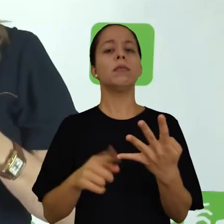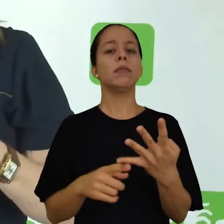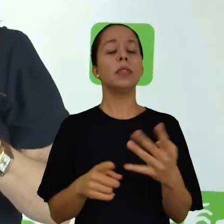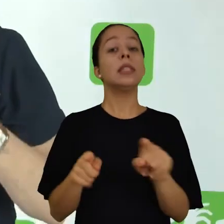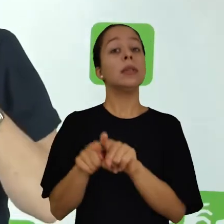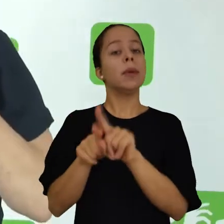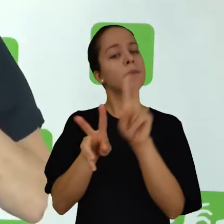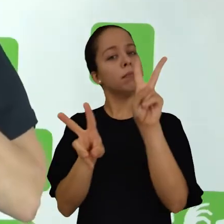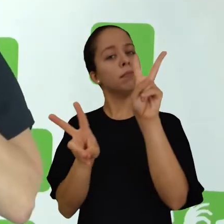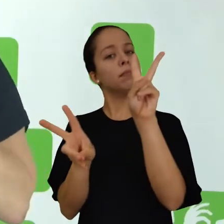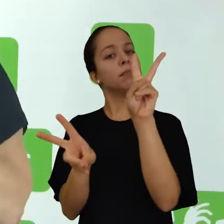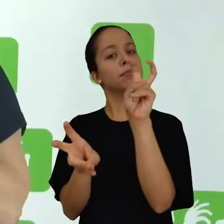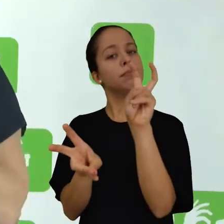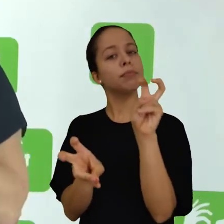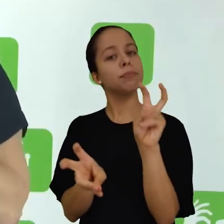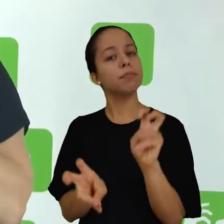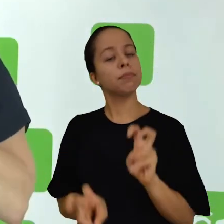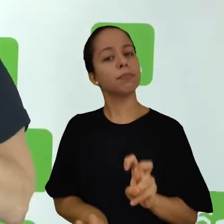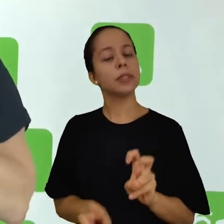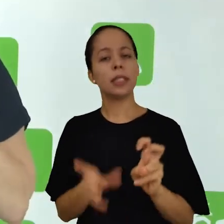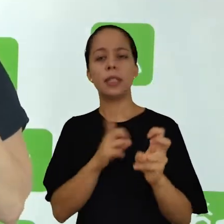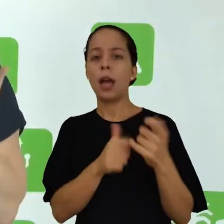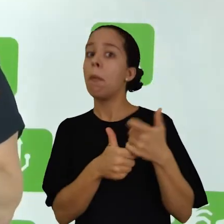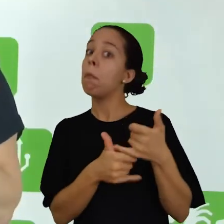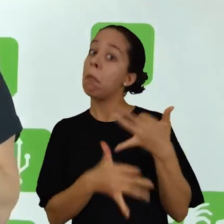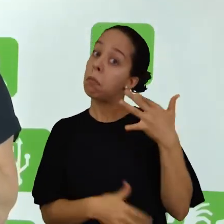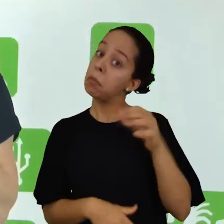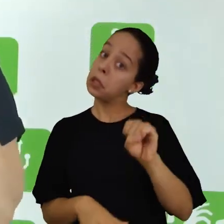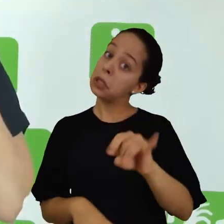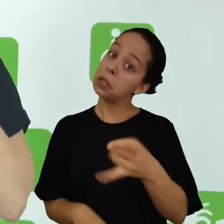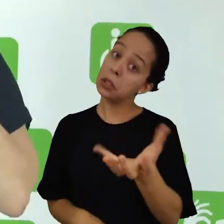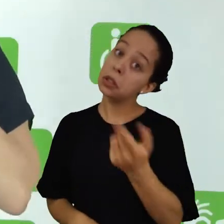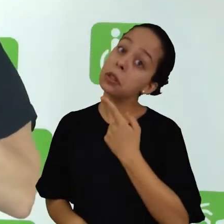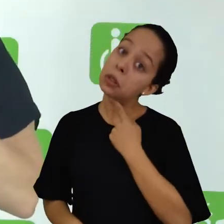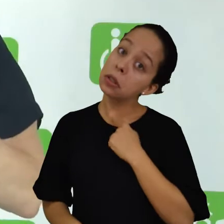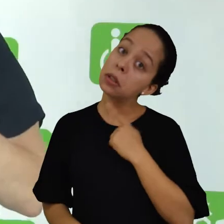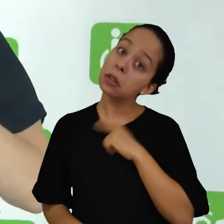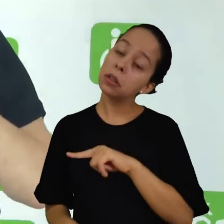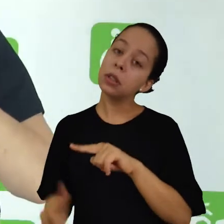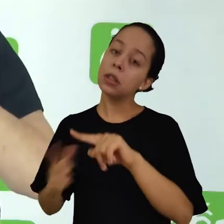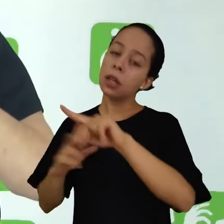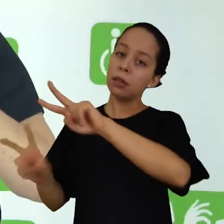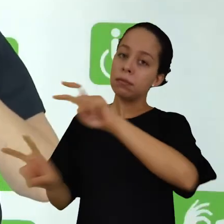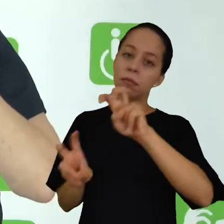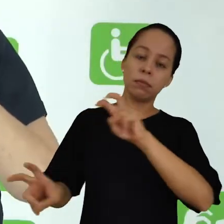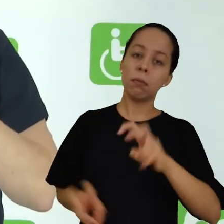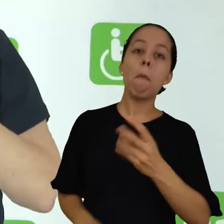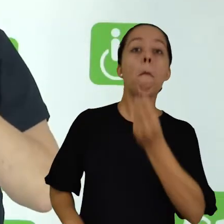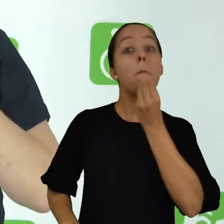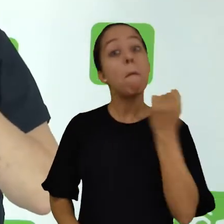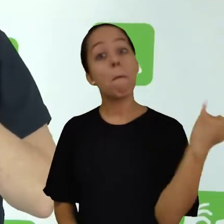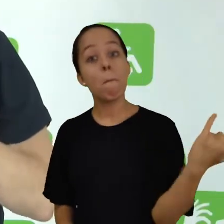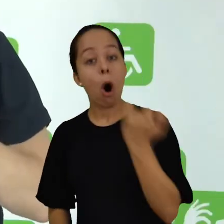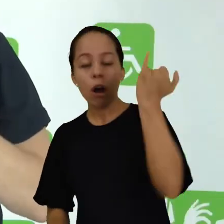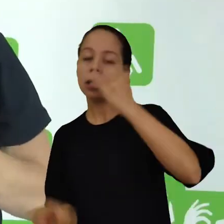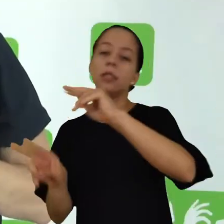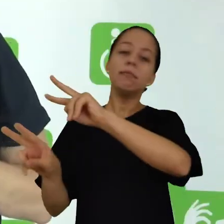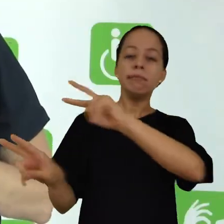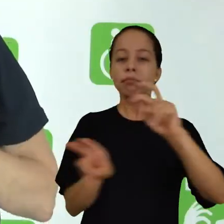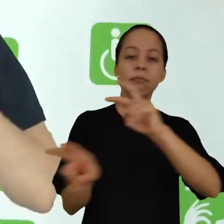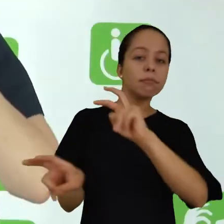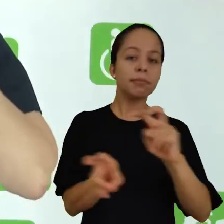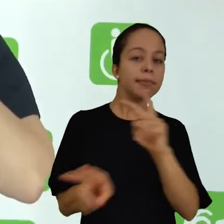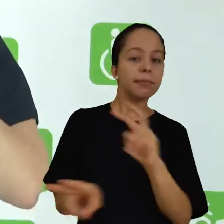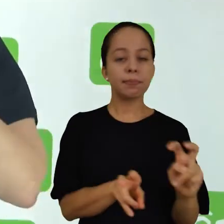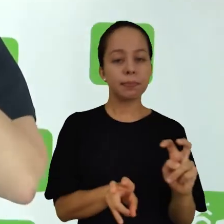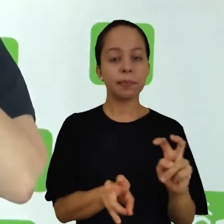também citações que é uma lista, se você quiser, com transcrições significativas dessa